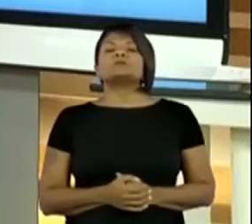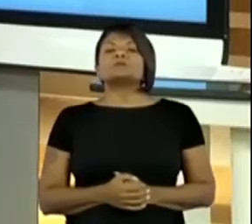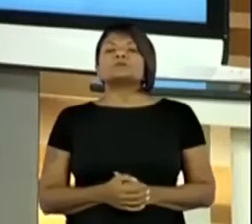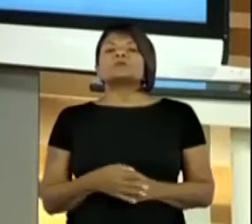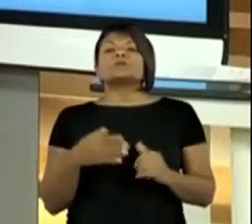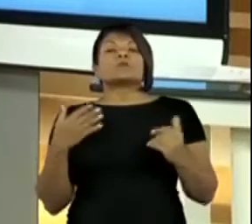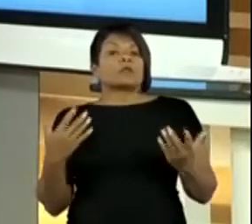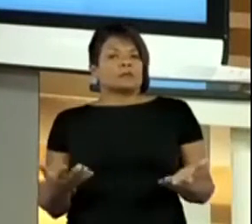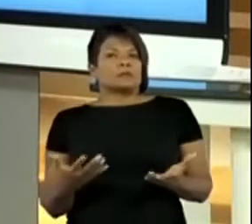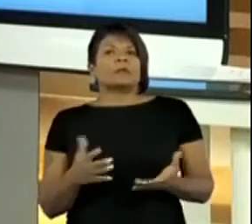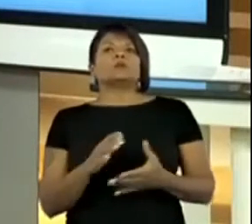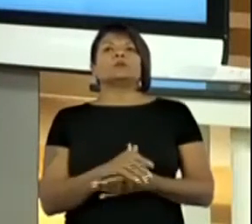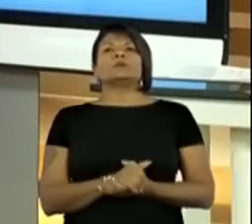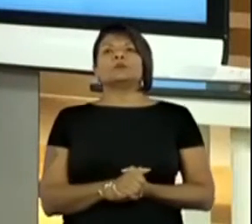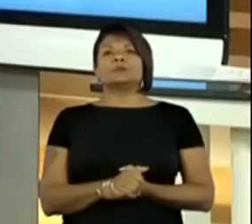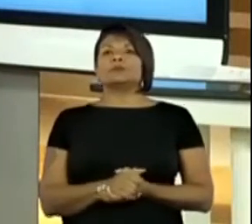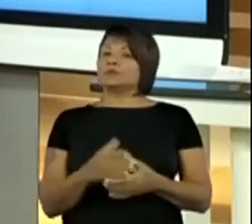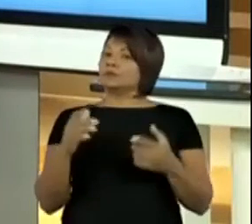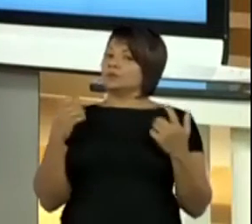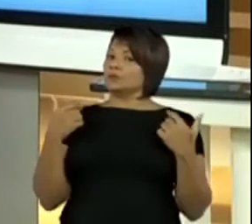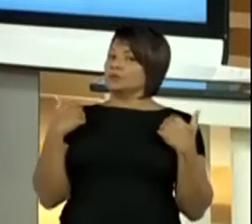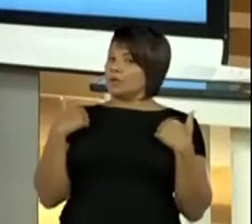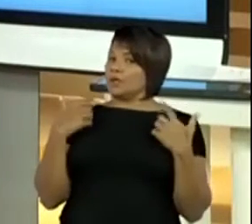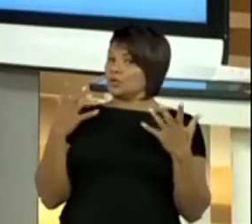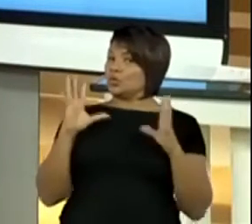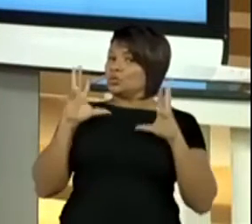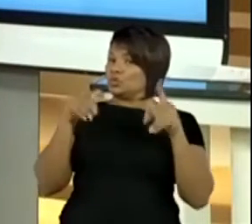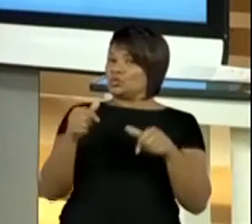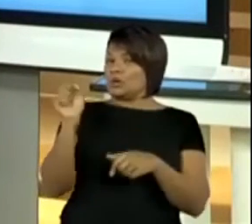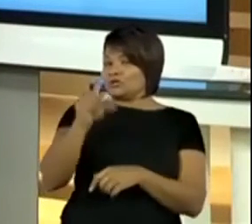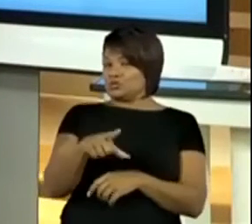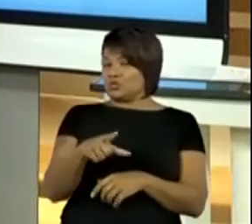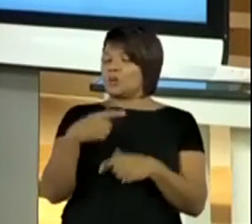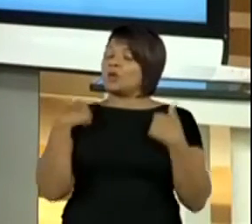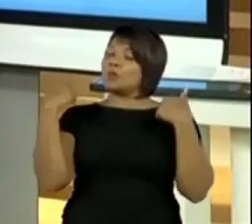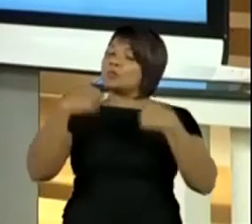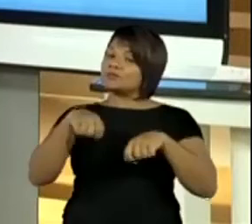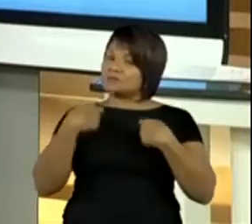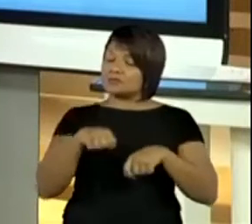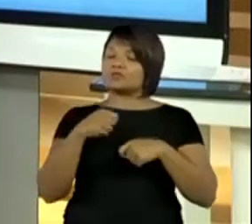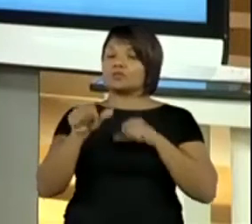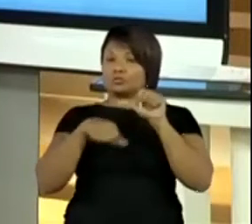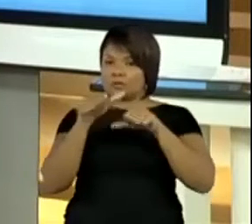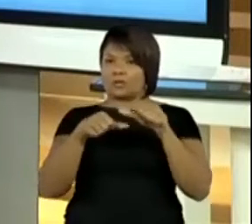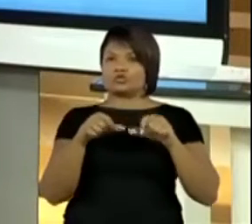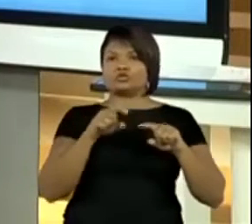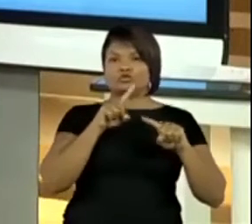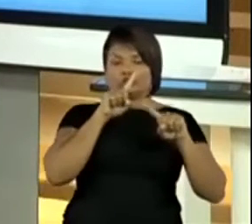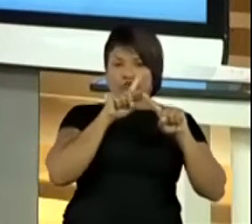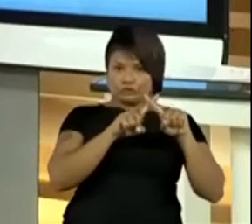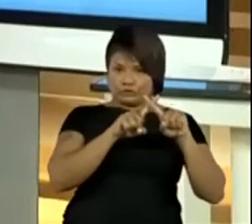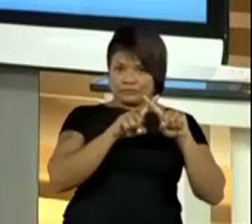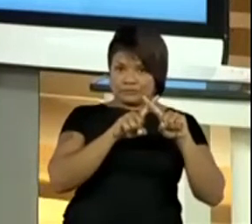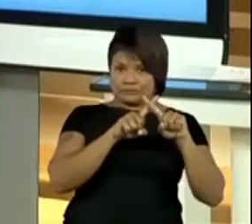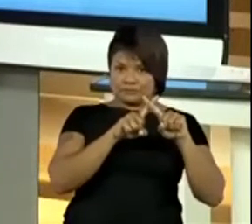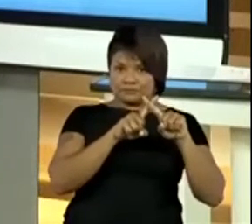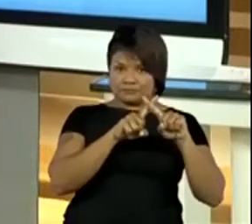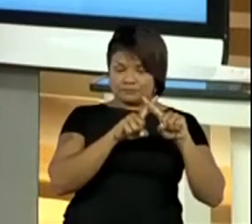a minha pecinha. Agora aqui, como tudo é azul, eu vou ter que fazer para você entender, ó. O X, tá?